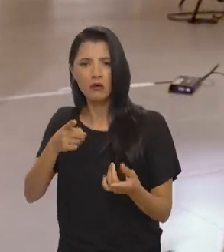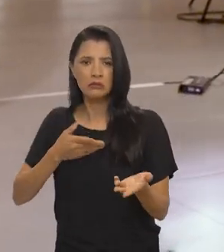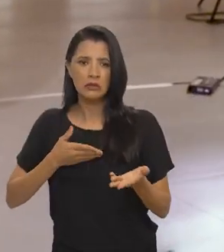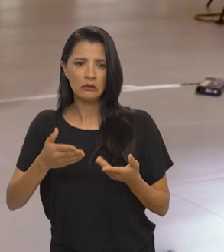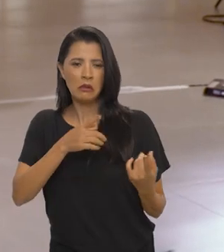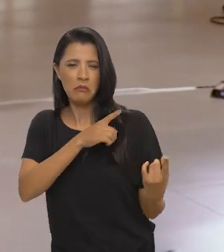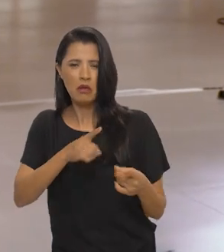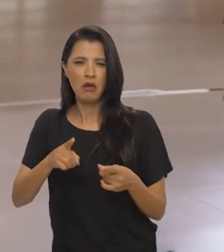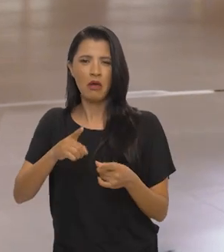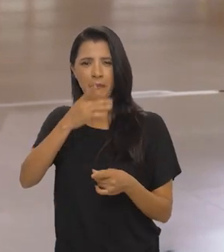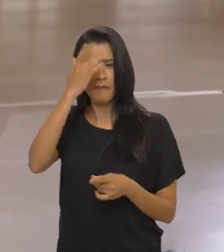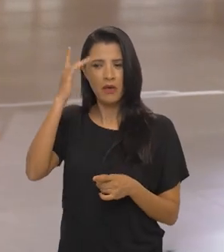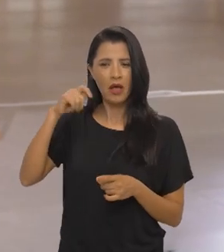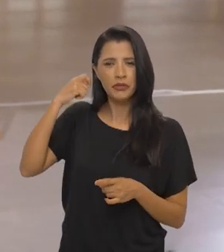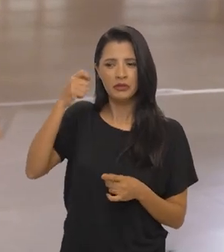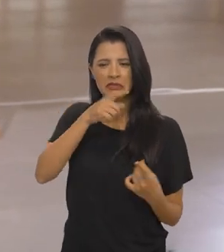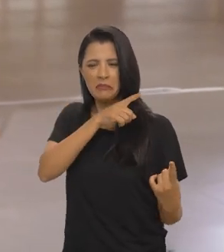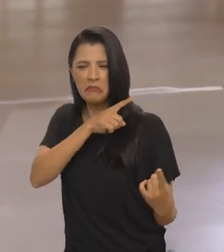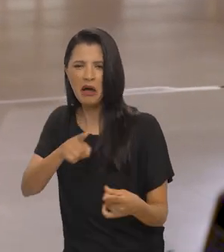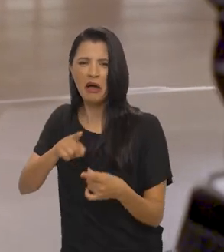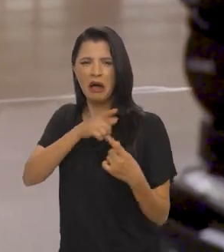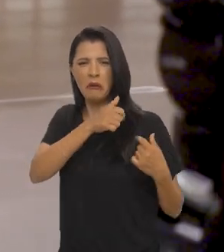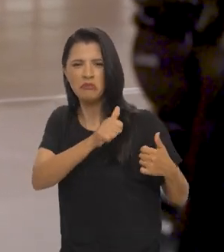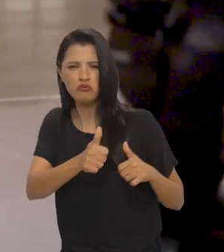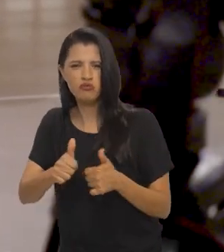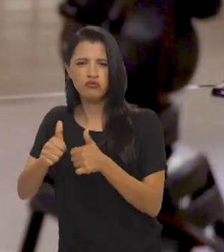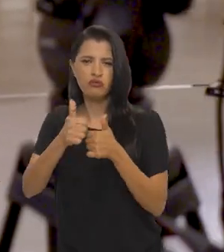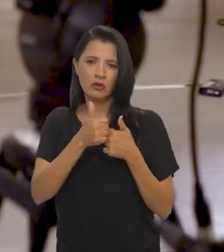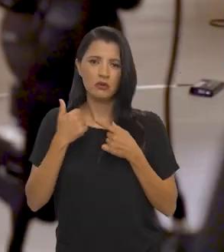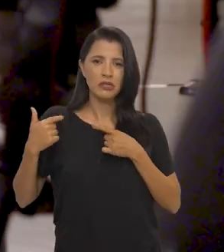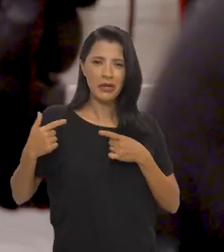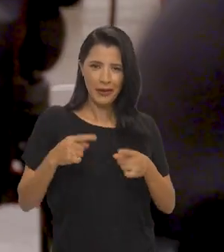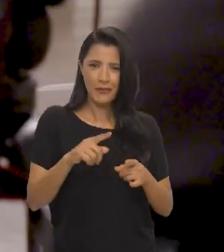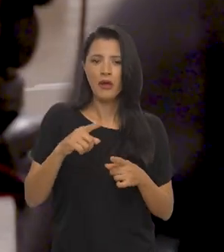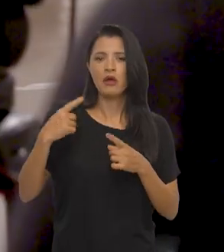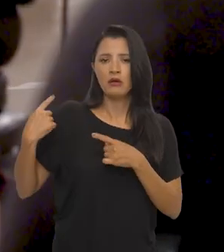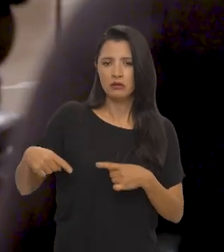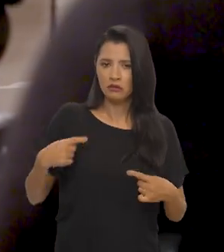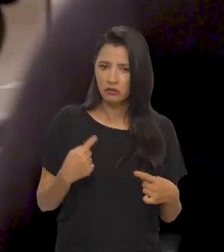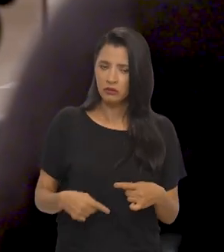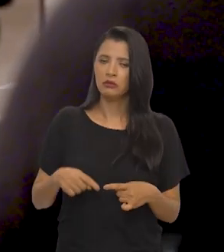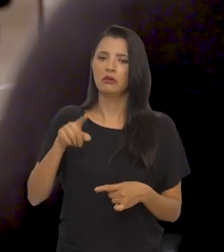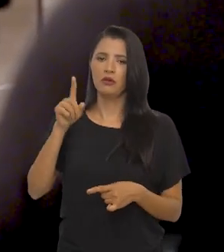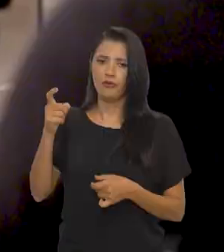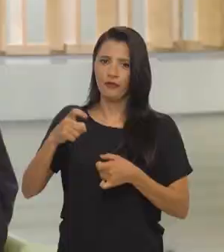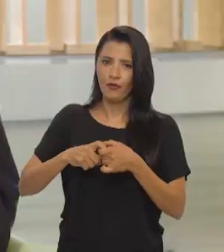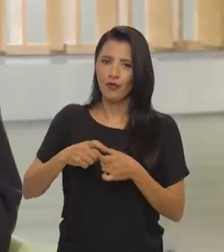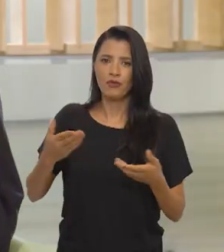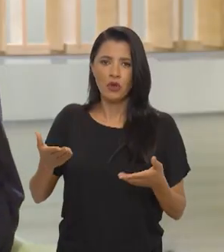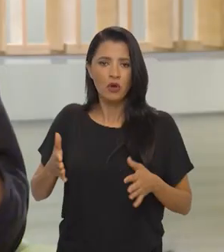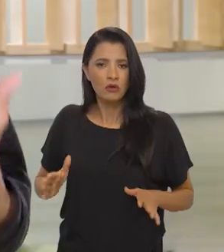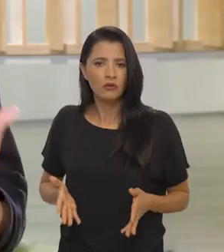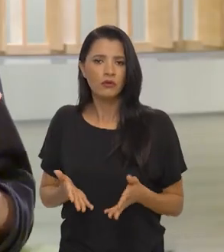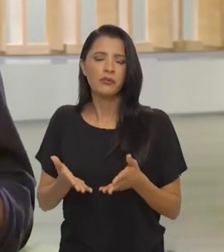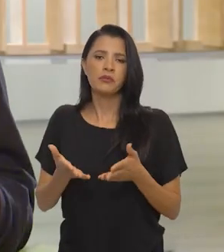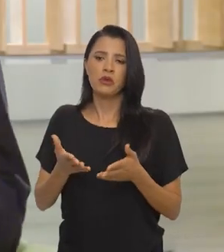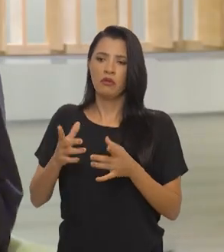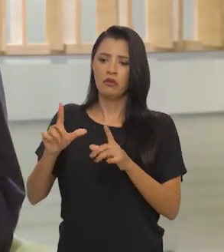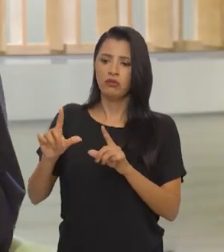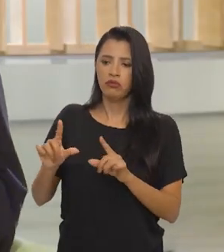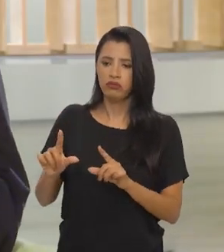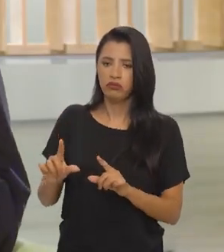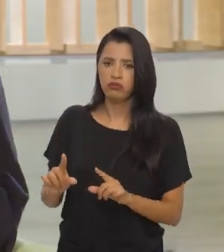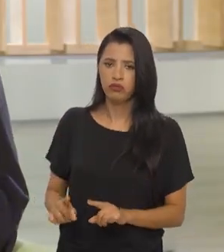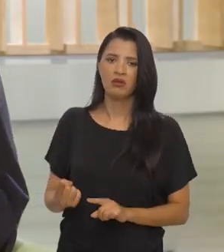a servidores, perseguição a artistas, ataques às políticas, o recrudescimento do fomento.